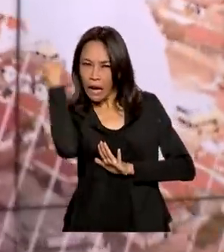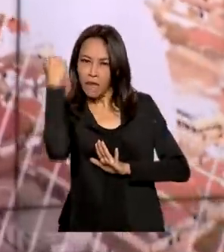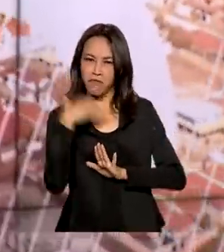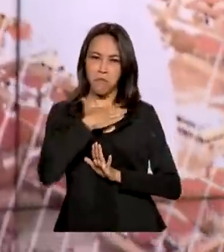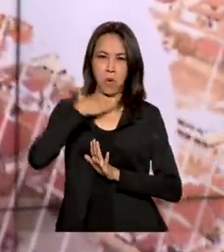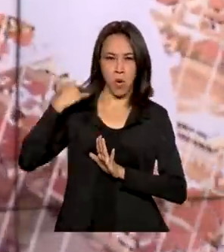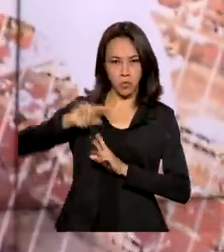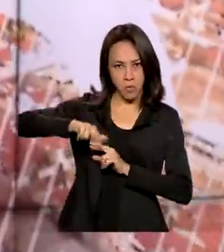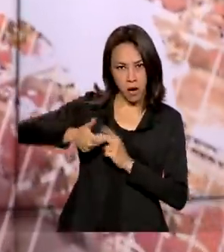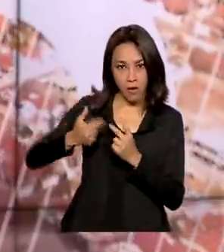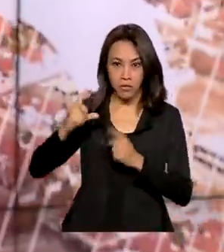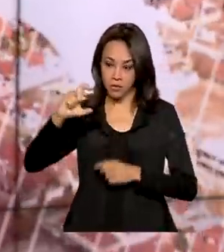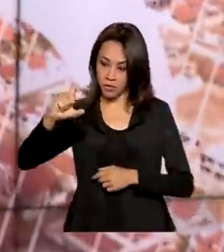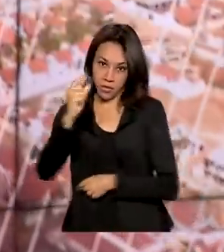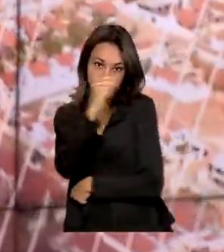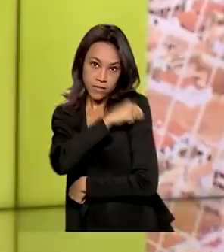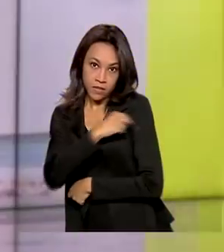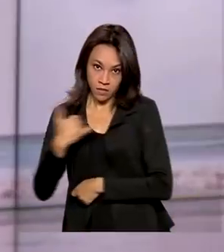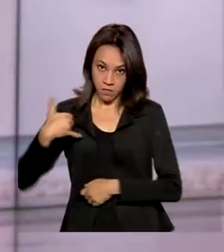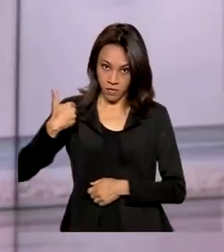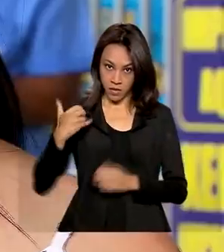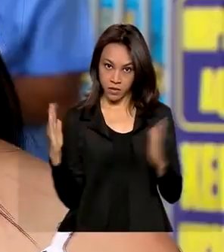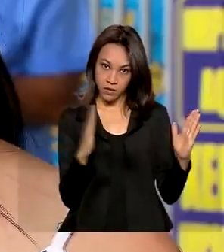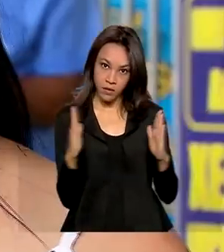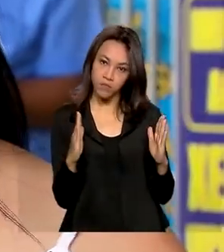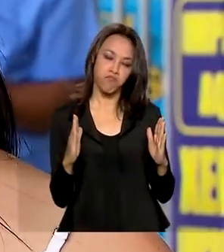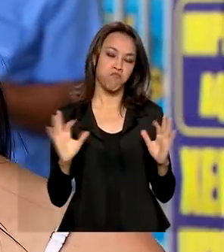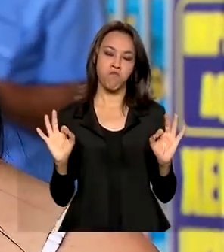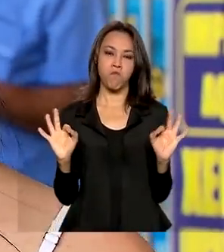relacionados à vacina para esta faixa etária.